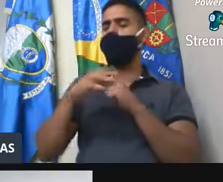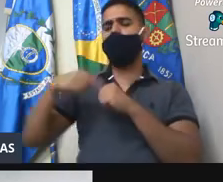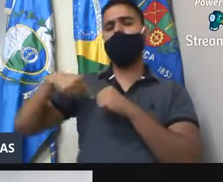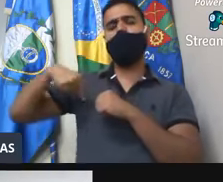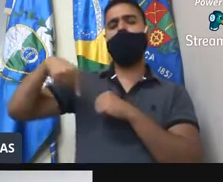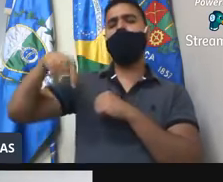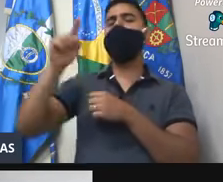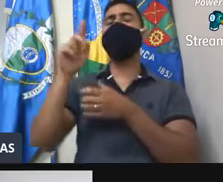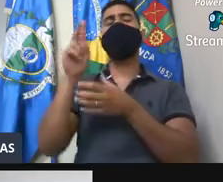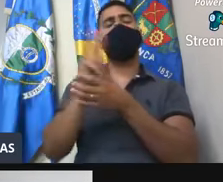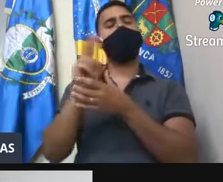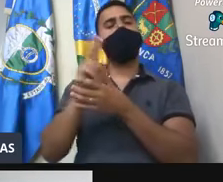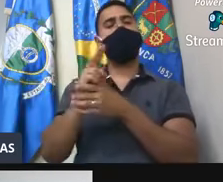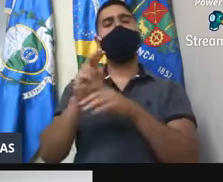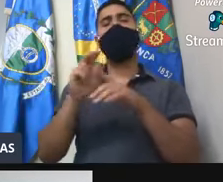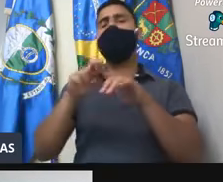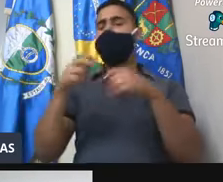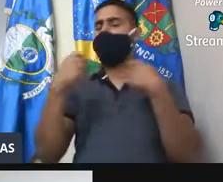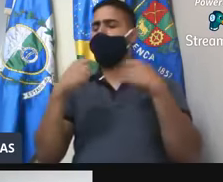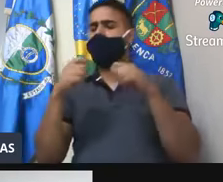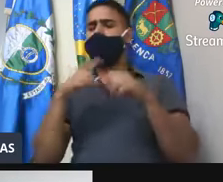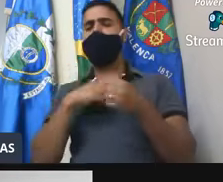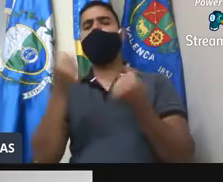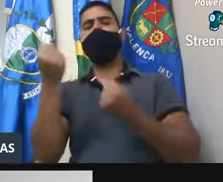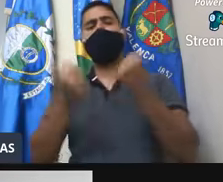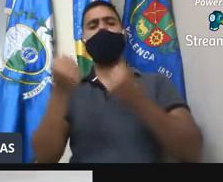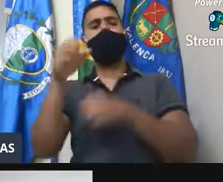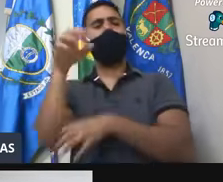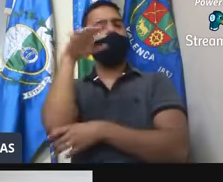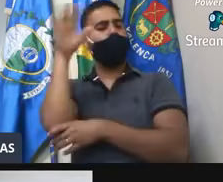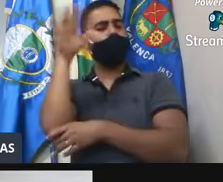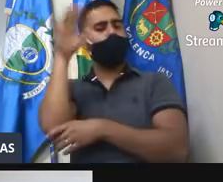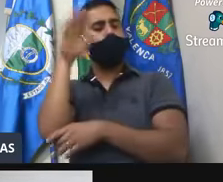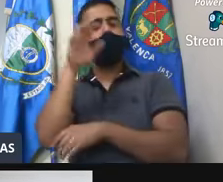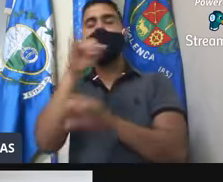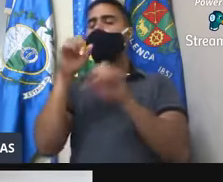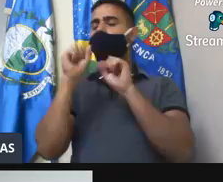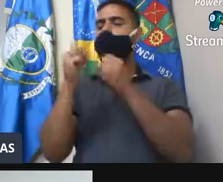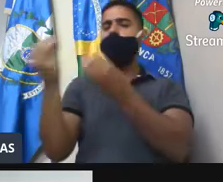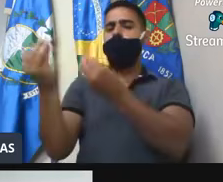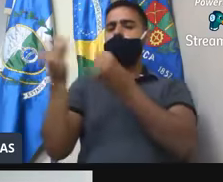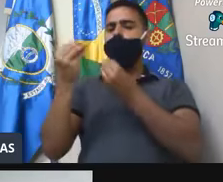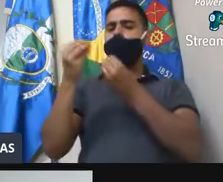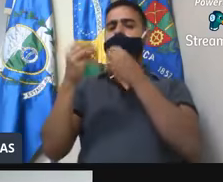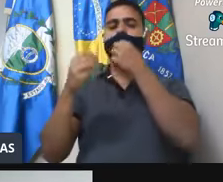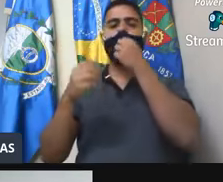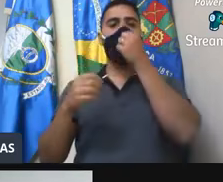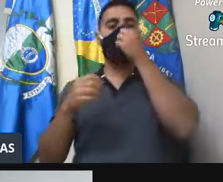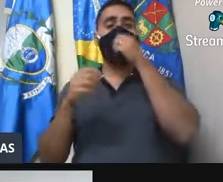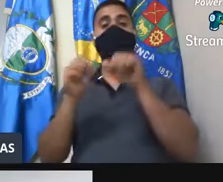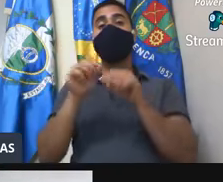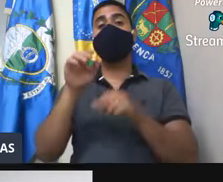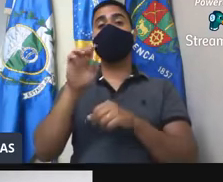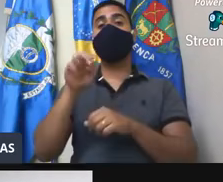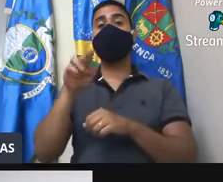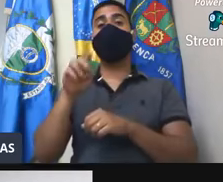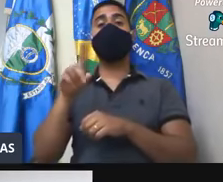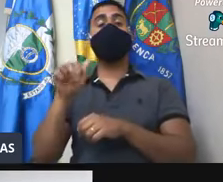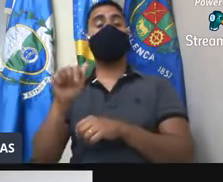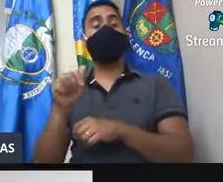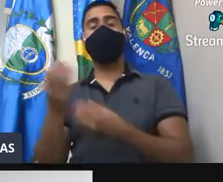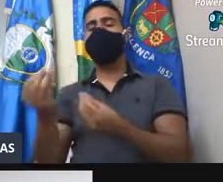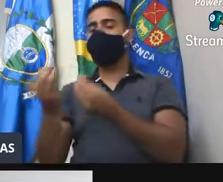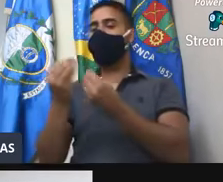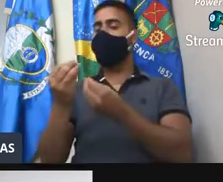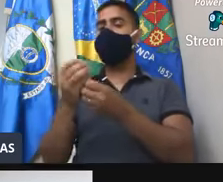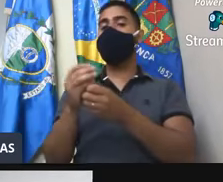Desta forma, devido a necessidade dos munícipes, requerer o apoio desse sentido do senhor deputado, para que verifique a possibilidade, através de emenda parlamentar, disponibilizar uma ambulância para